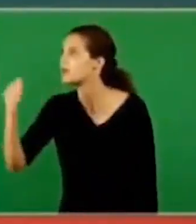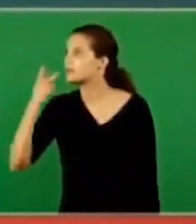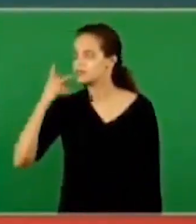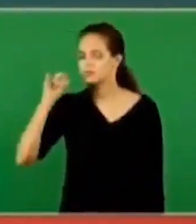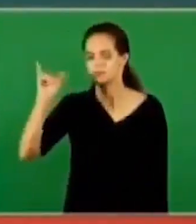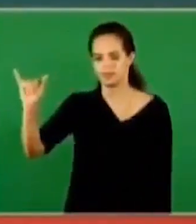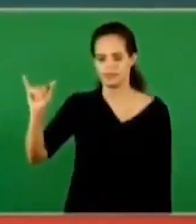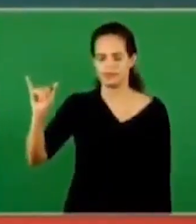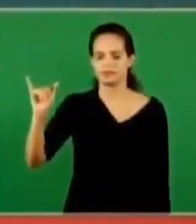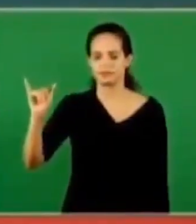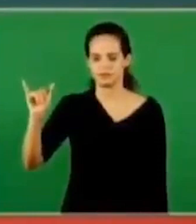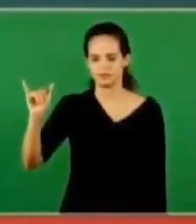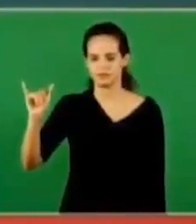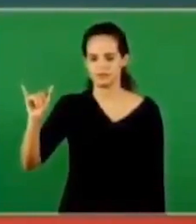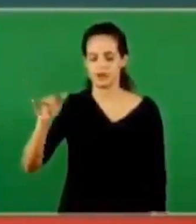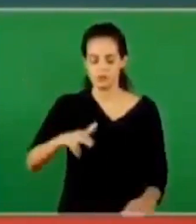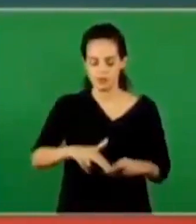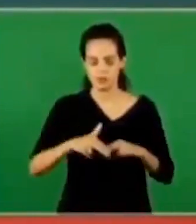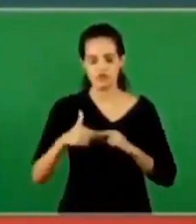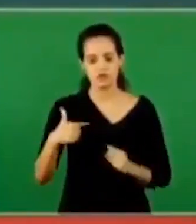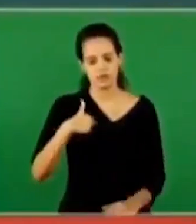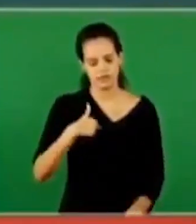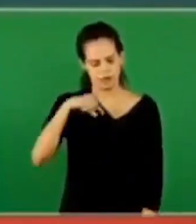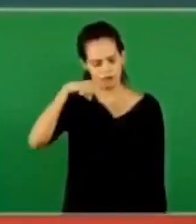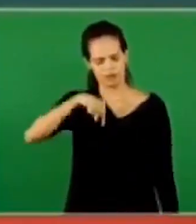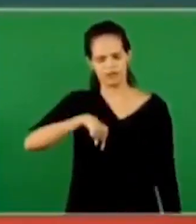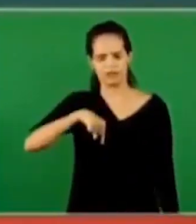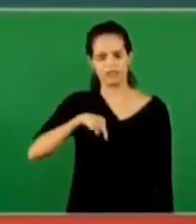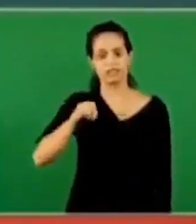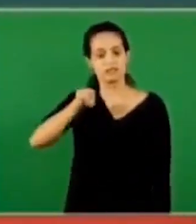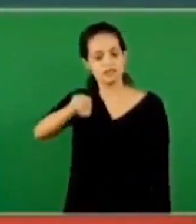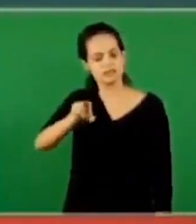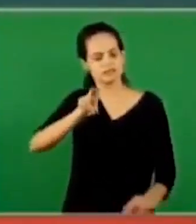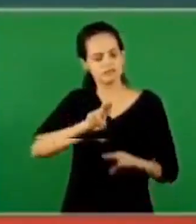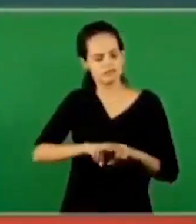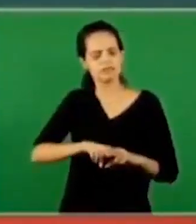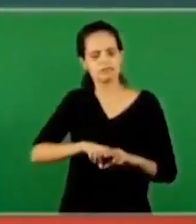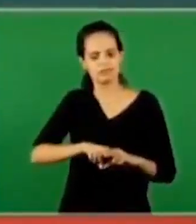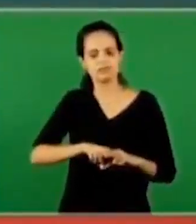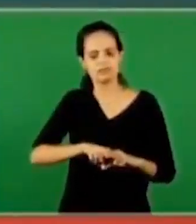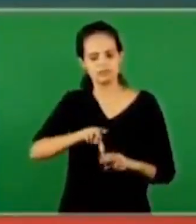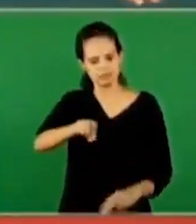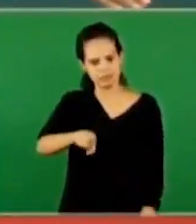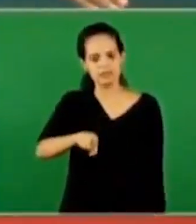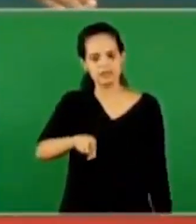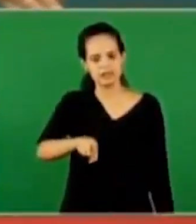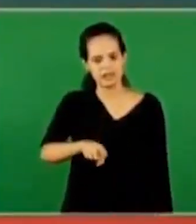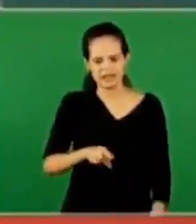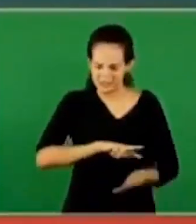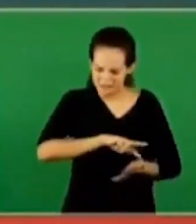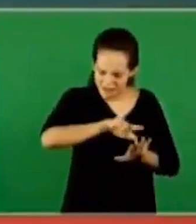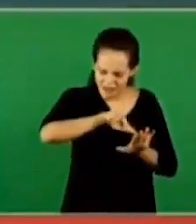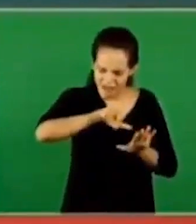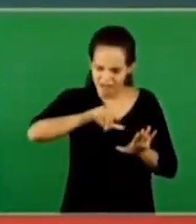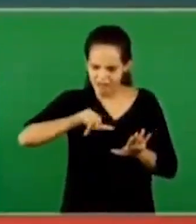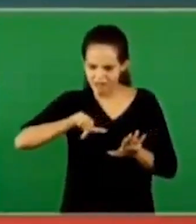E é por isso que você está aí. E é por isso que muitos estão na presença do Senhor.